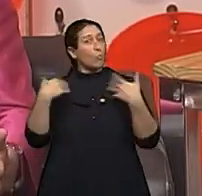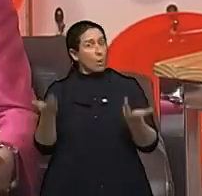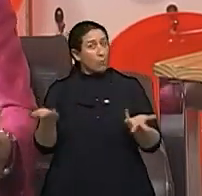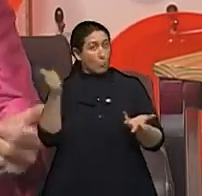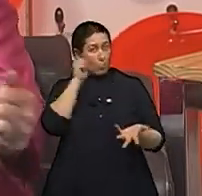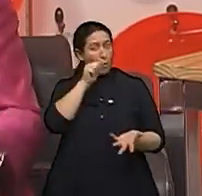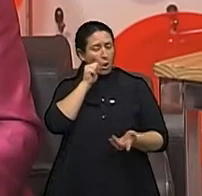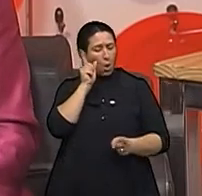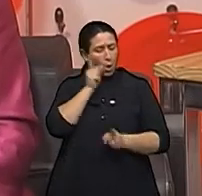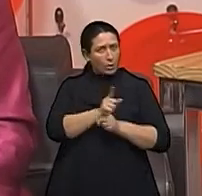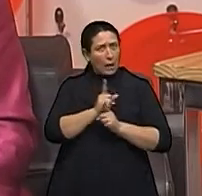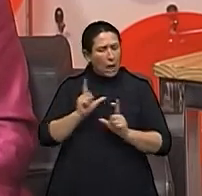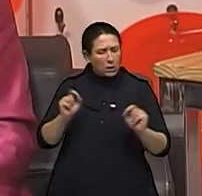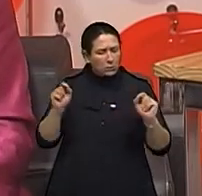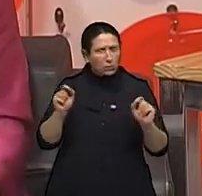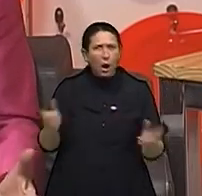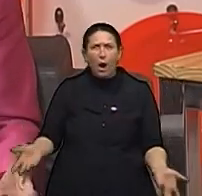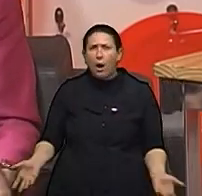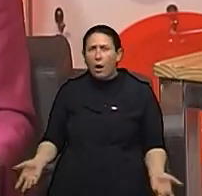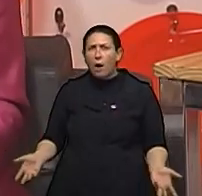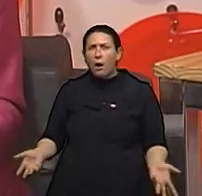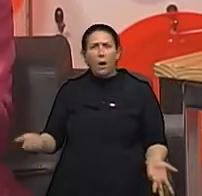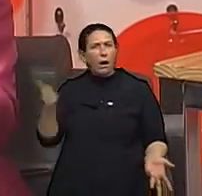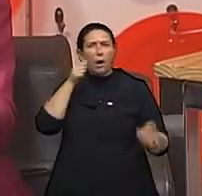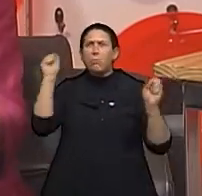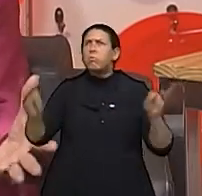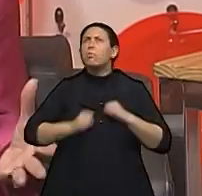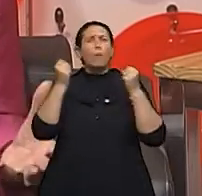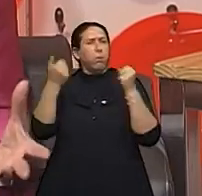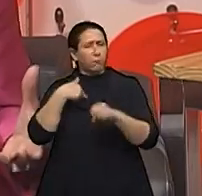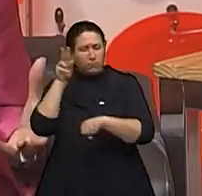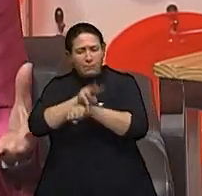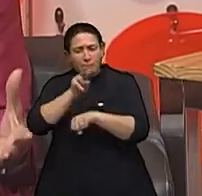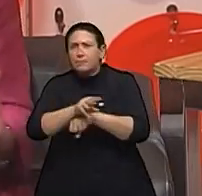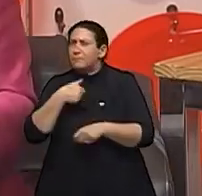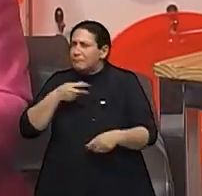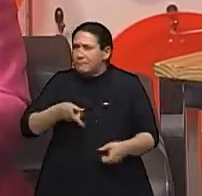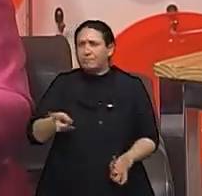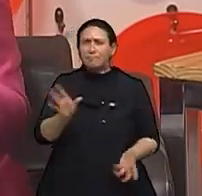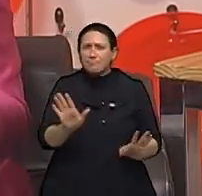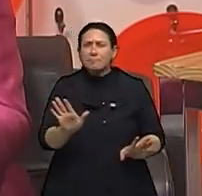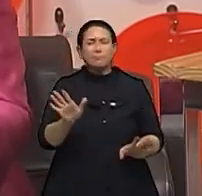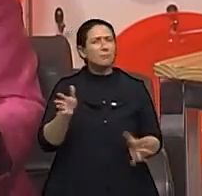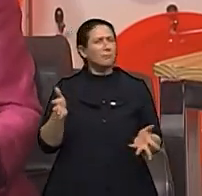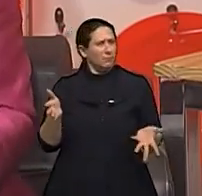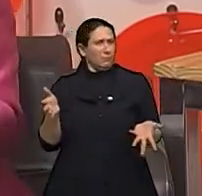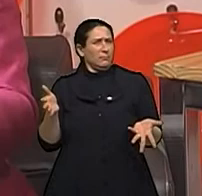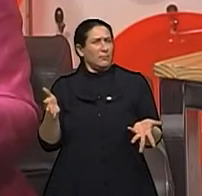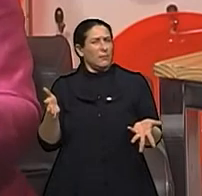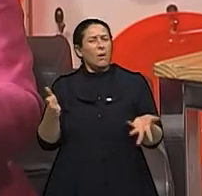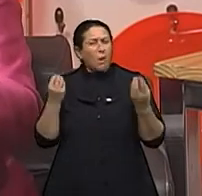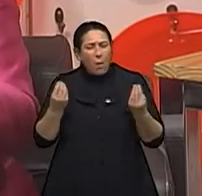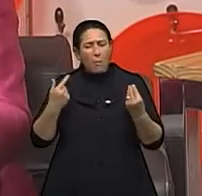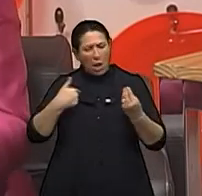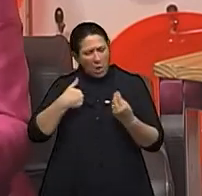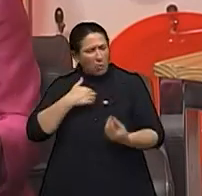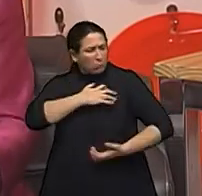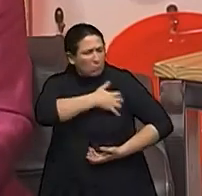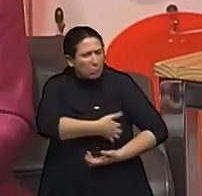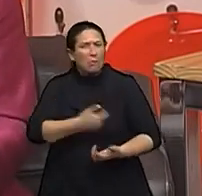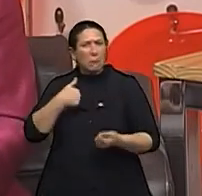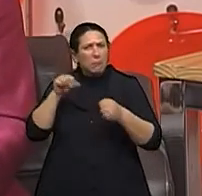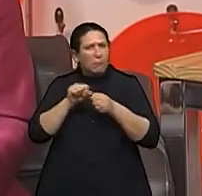câncer, elas ficam indignadas, porque elas dizem, mas eu faço tudo direitinho, eu me examino, eu